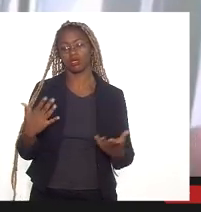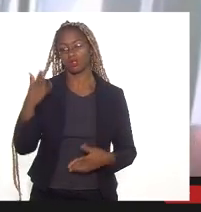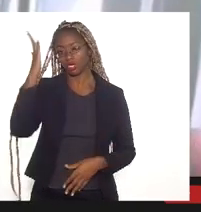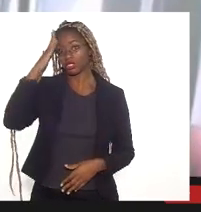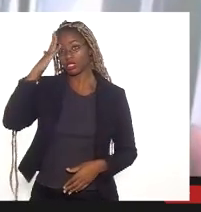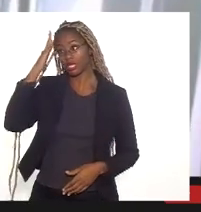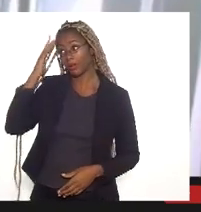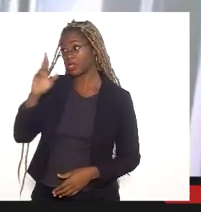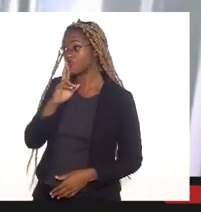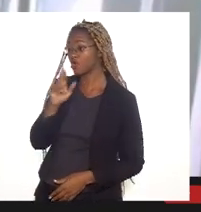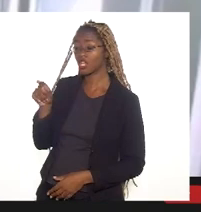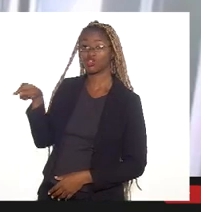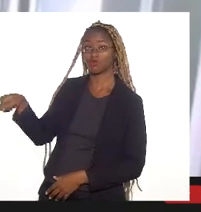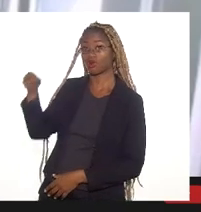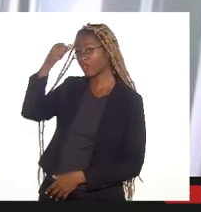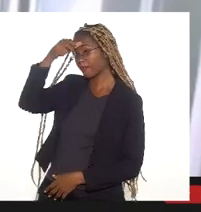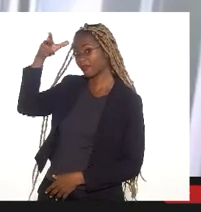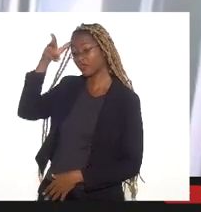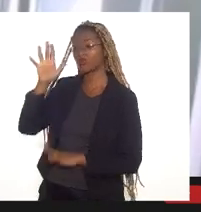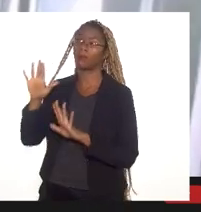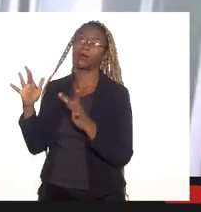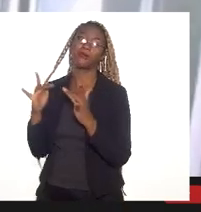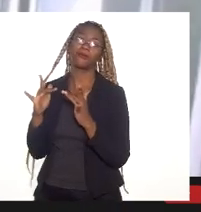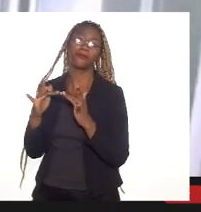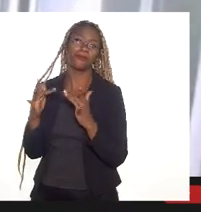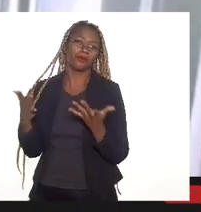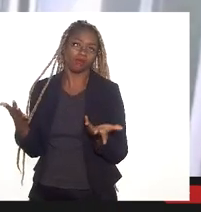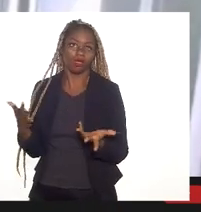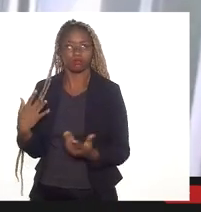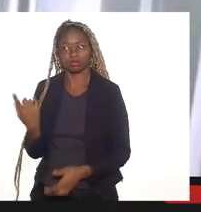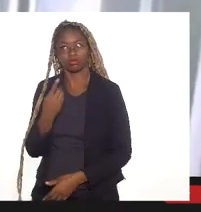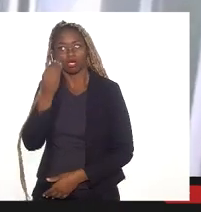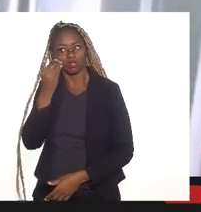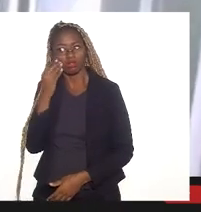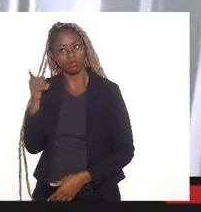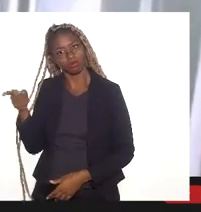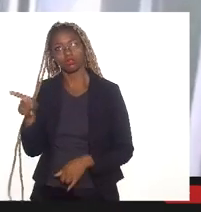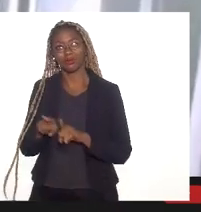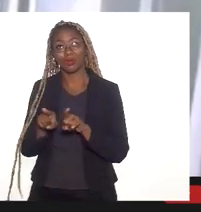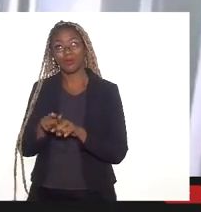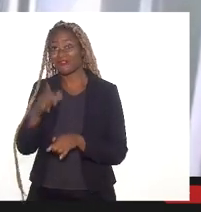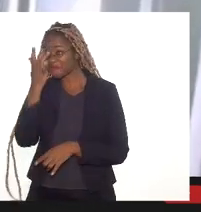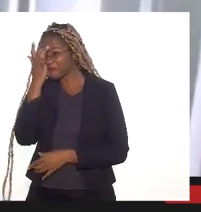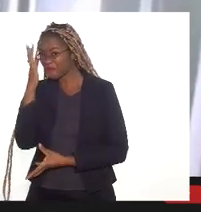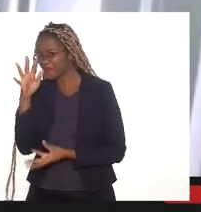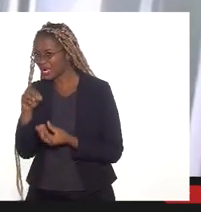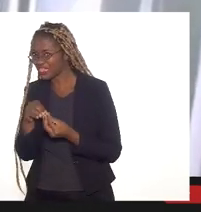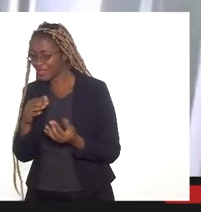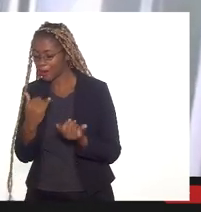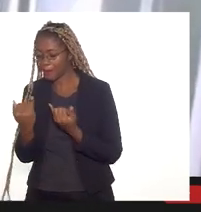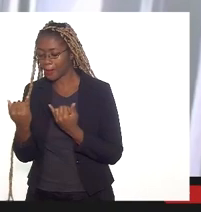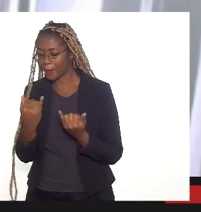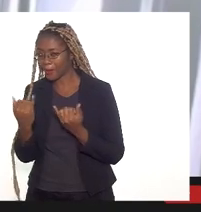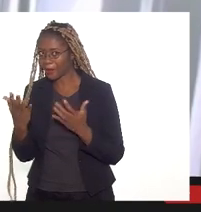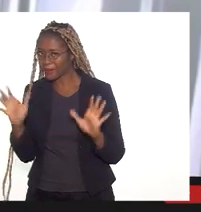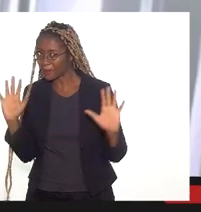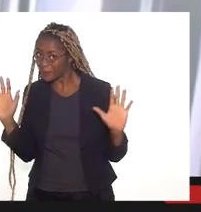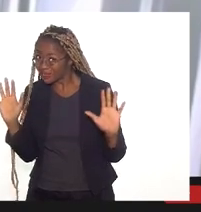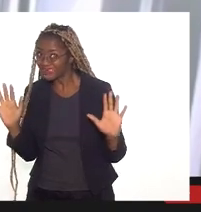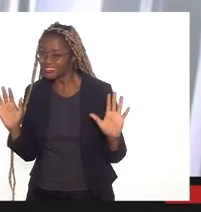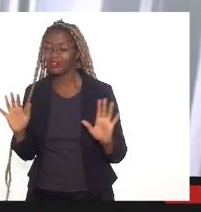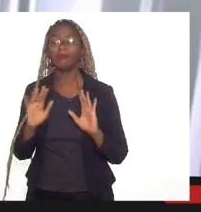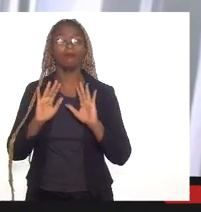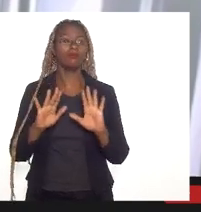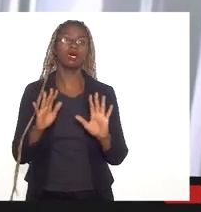Prefeitura de Duque de Caxias, mas é um contato, obviamente, que a gente buscou também para facilitar a interlocução com a Prefeitura. Ainda não tivemos,